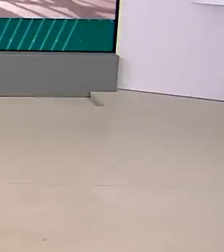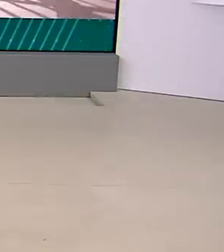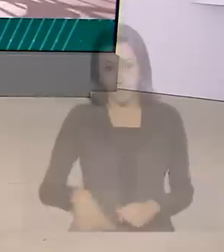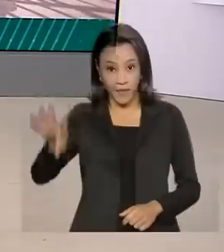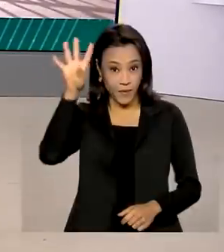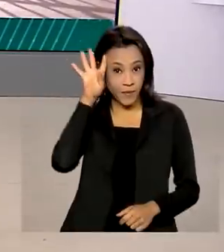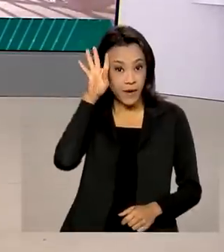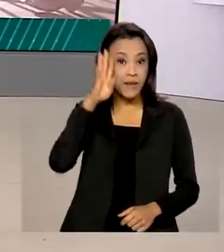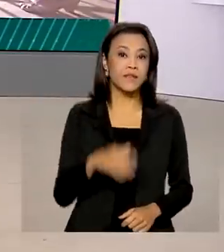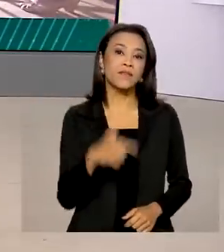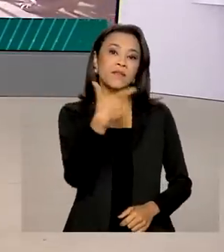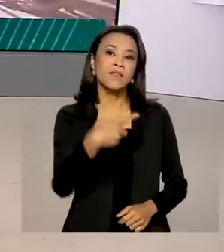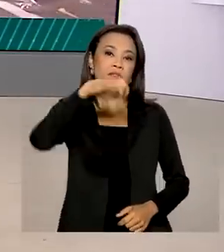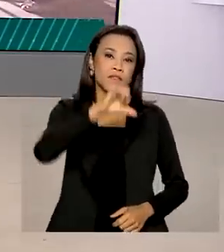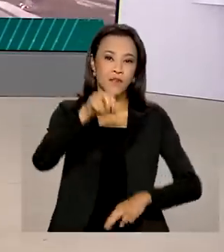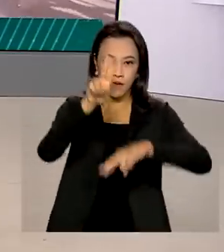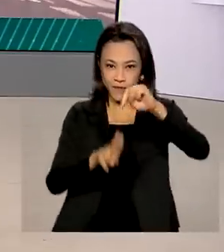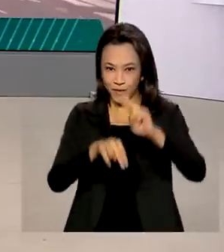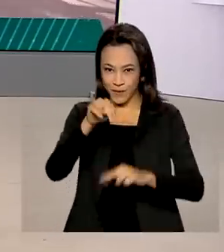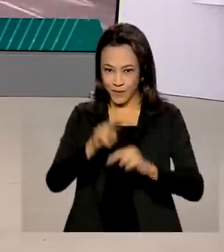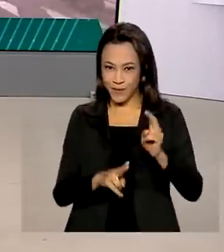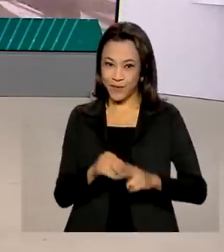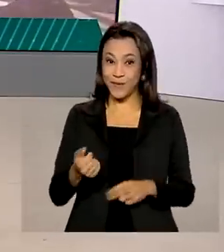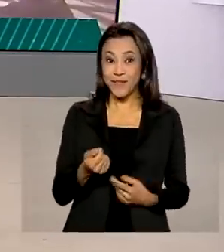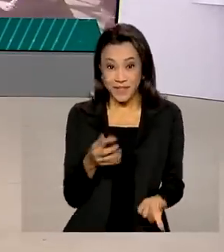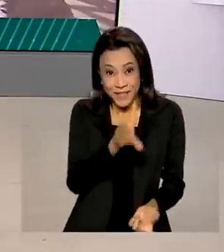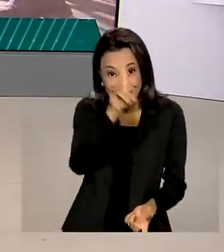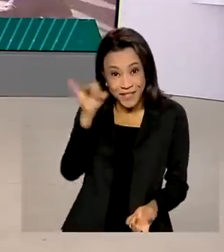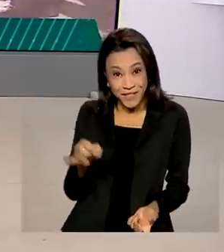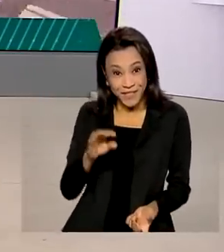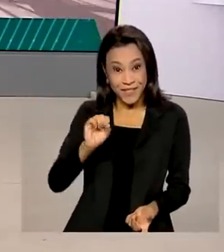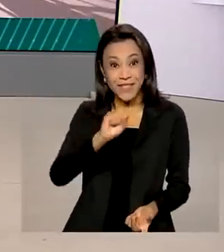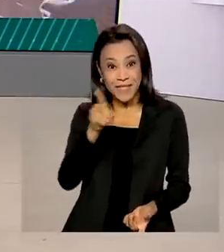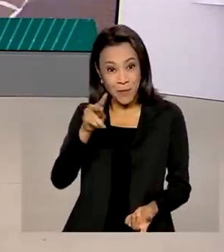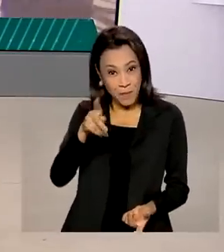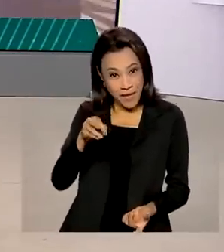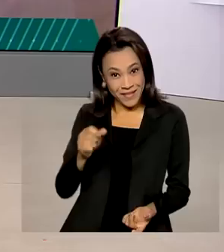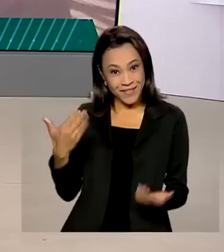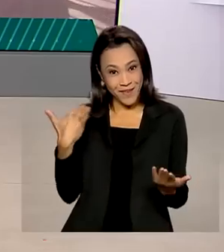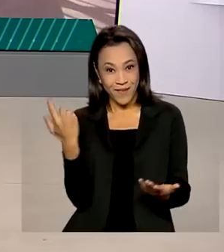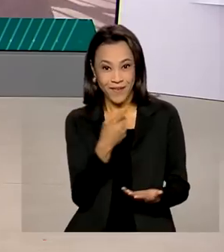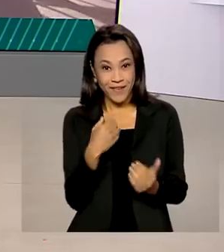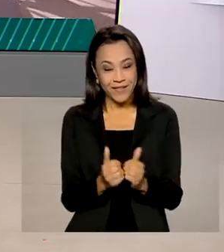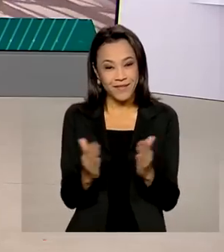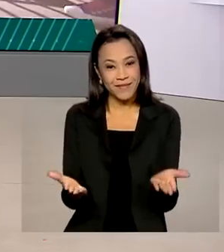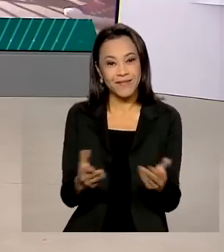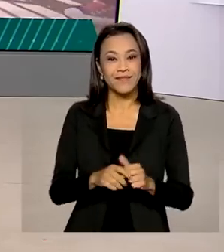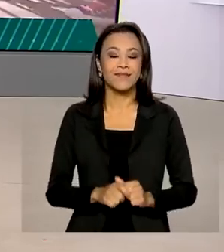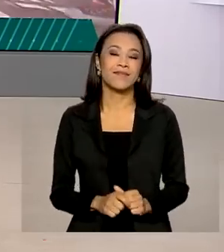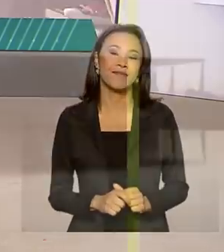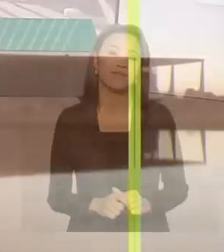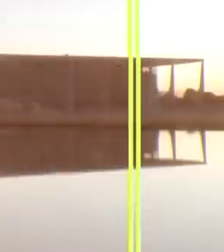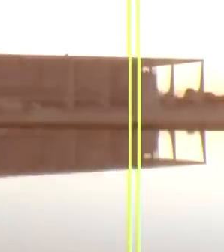Quarta-feira, 29 de junho, dia de São Pedro. Brasil em dia já está no ar.